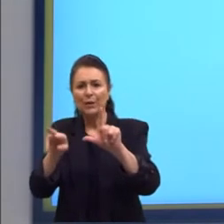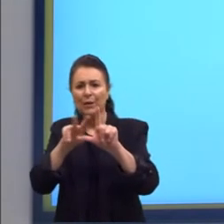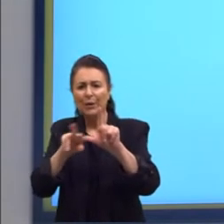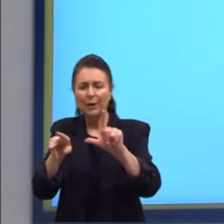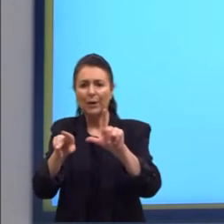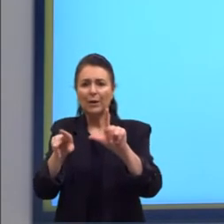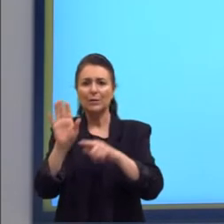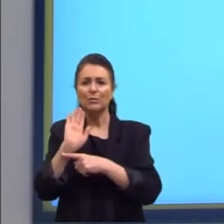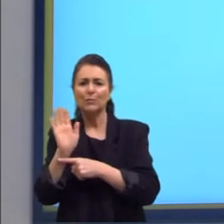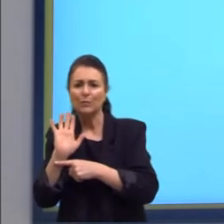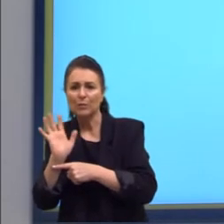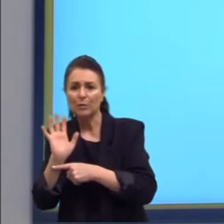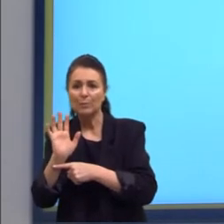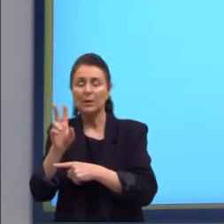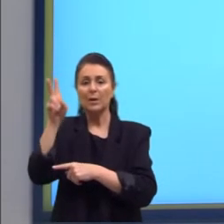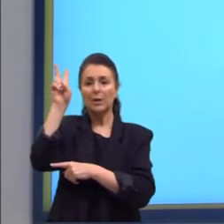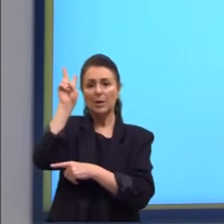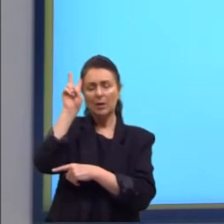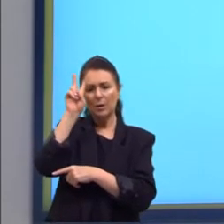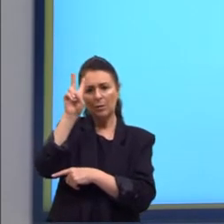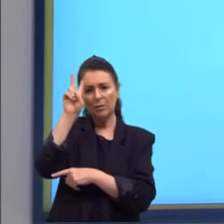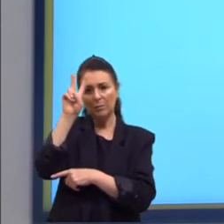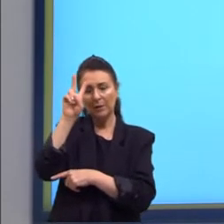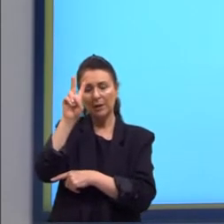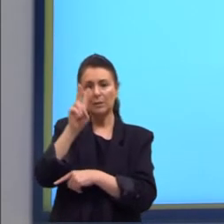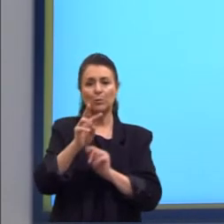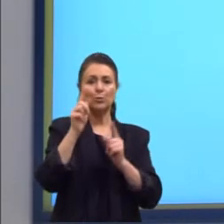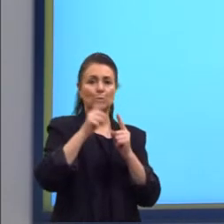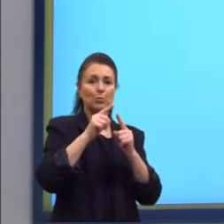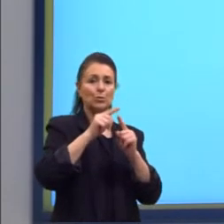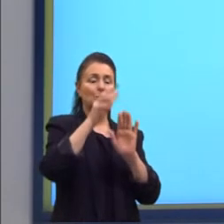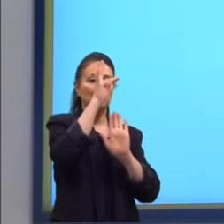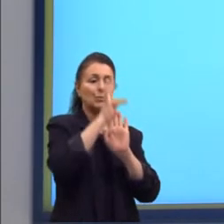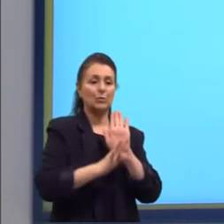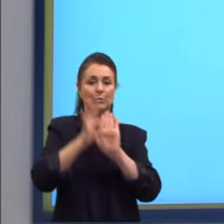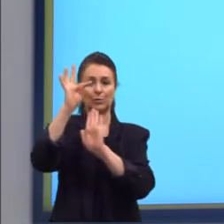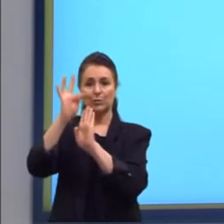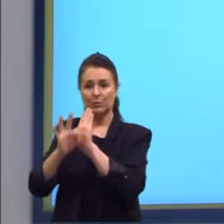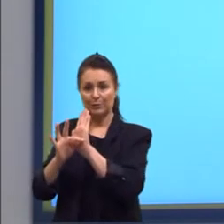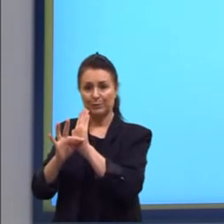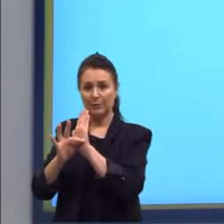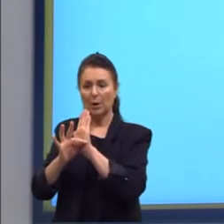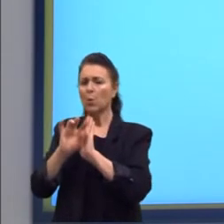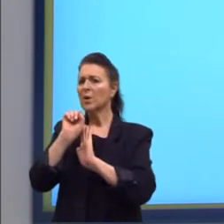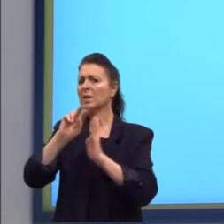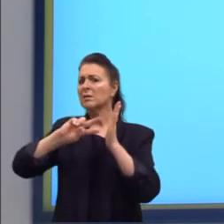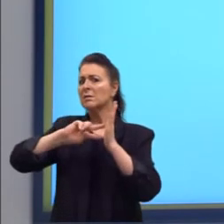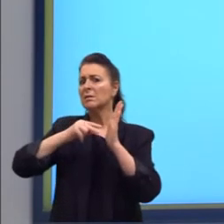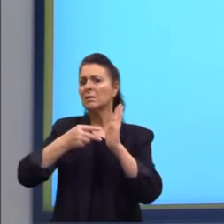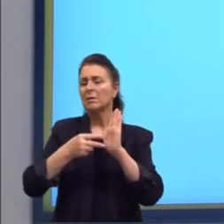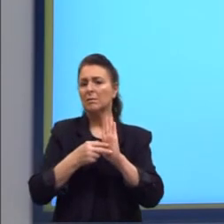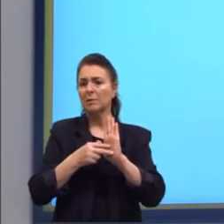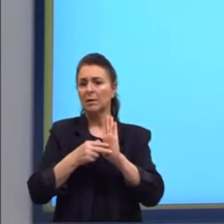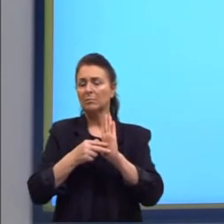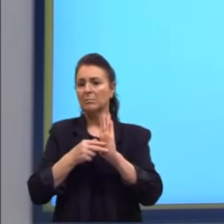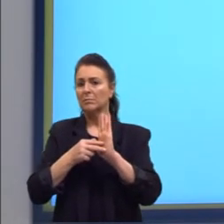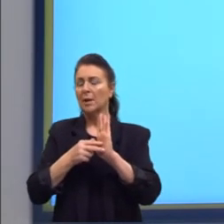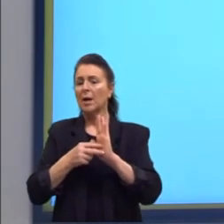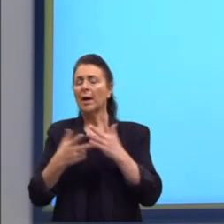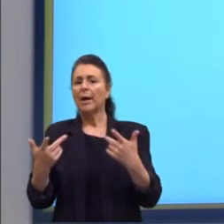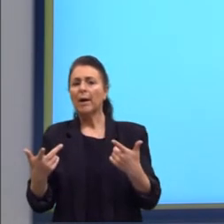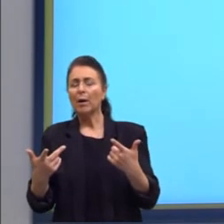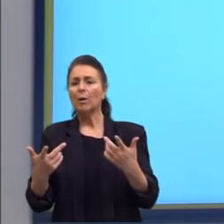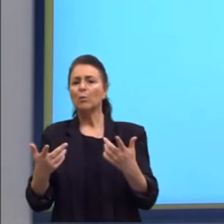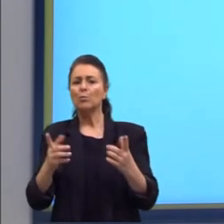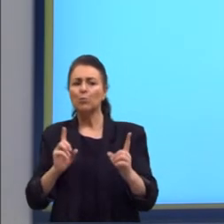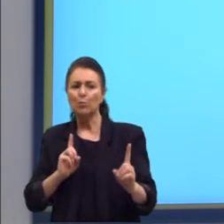lembrei desse tipo aí de intertextualidade. O crossover nada mais é do que um encontro ou diálogo